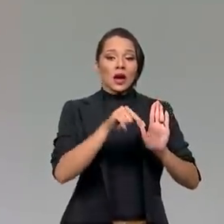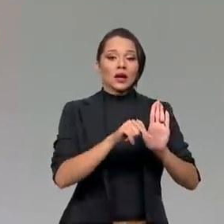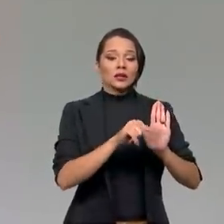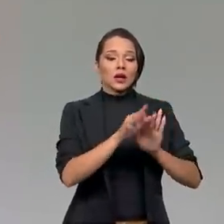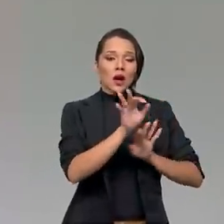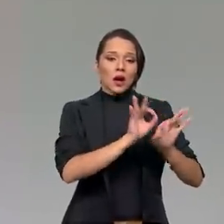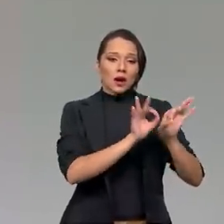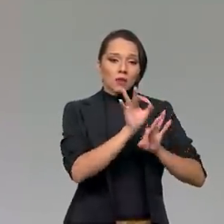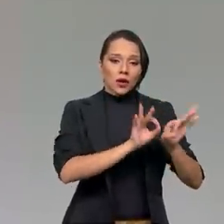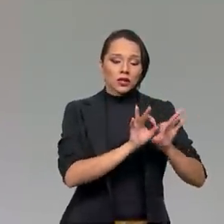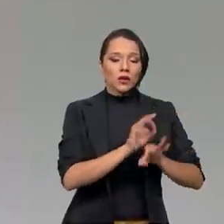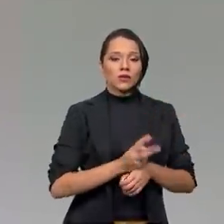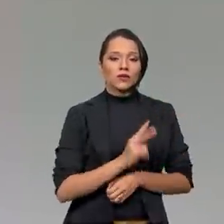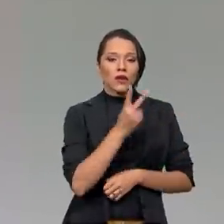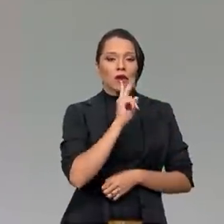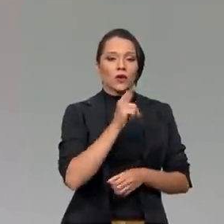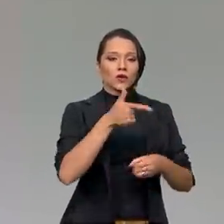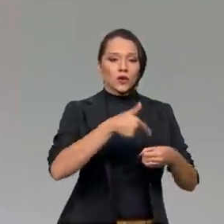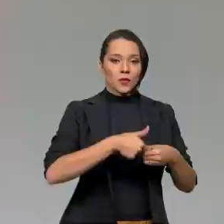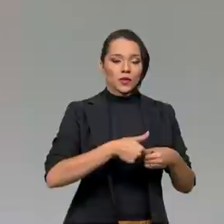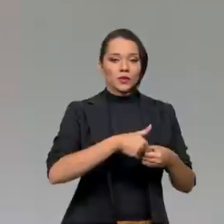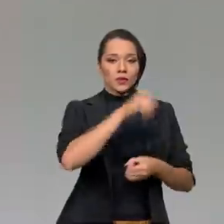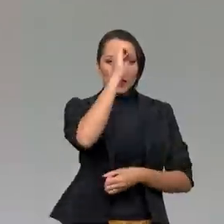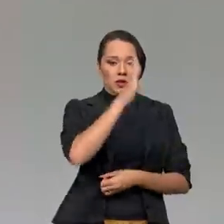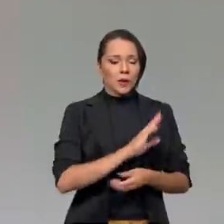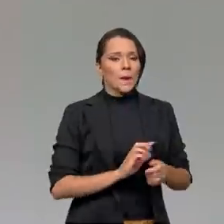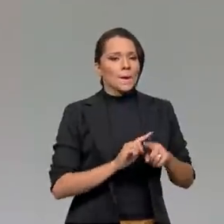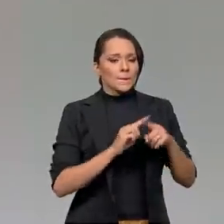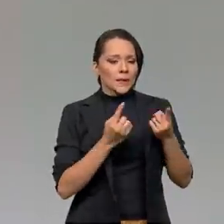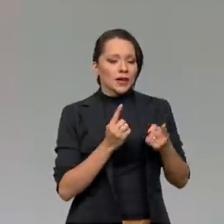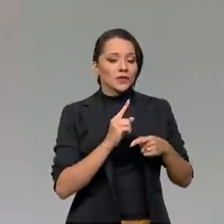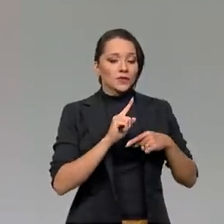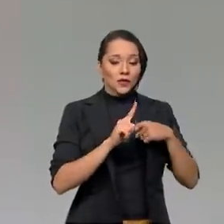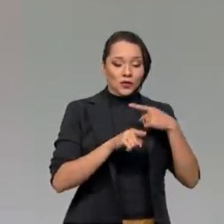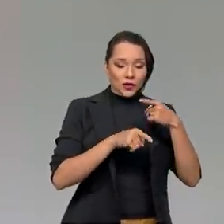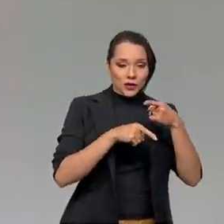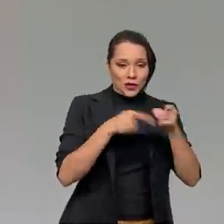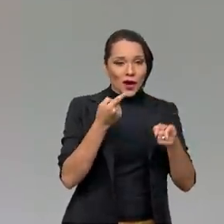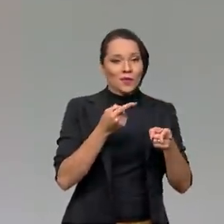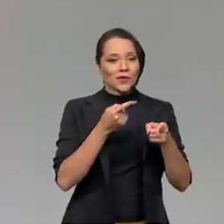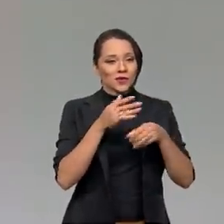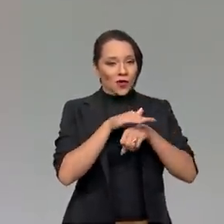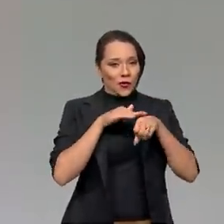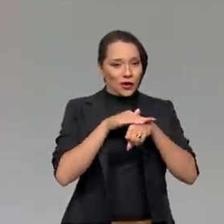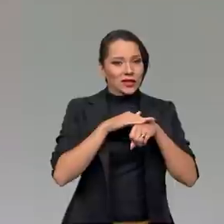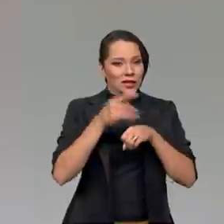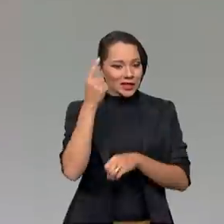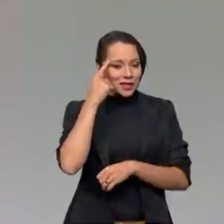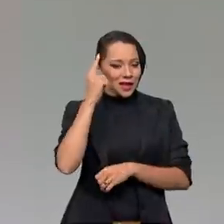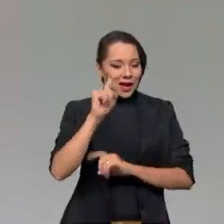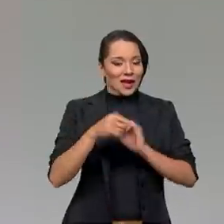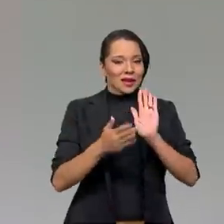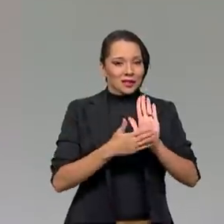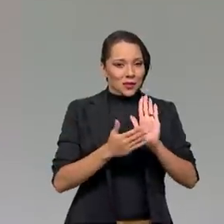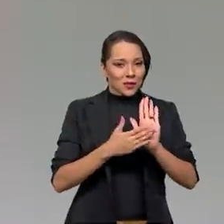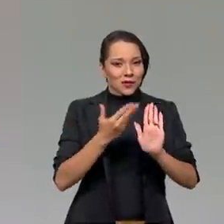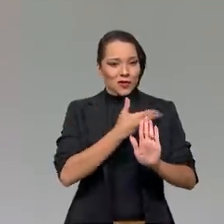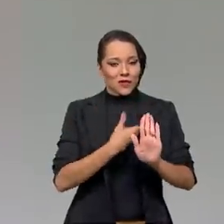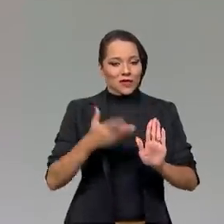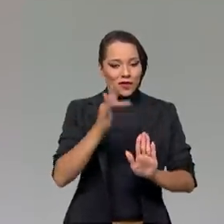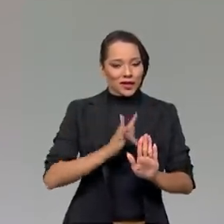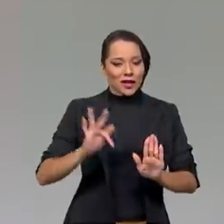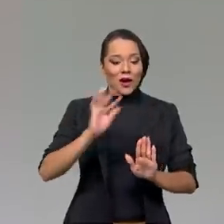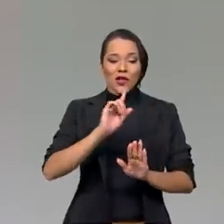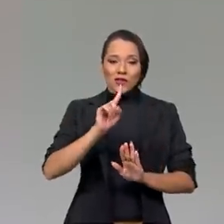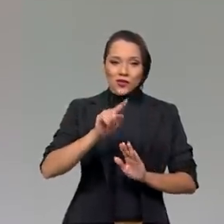composição de preços dos combustíveis no país, mas eu vou deixar para a gente desenvolver essa ideia e essa proposta do governo federal